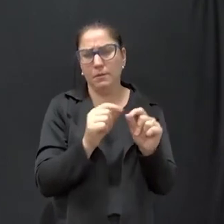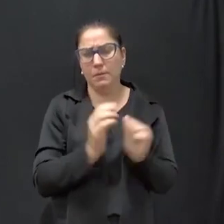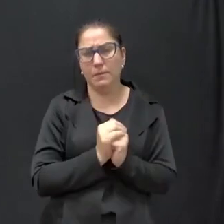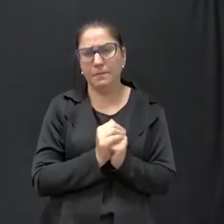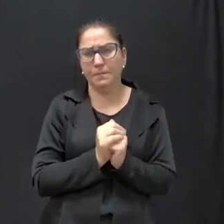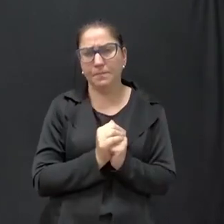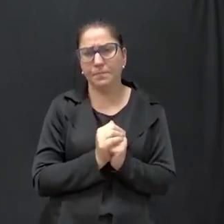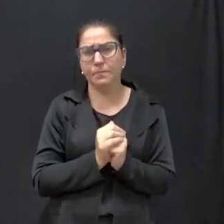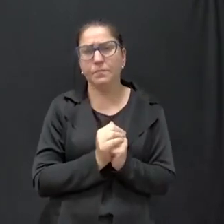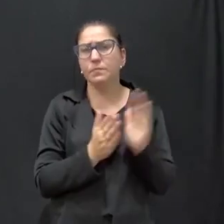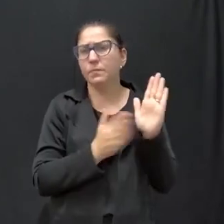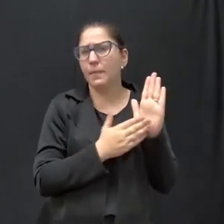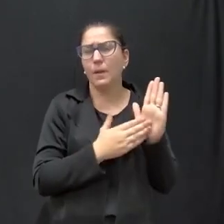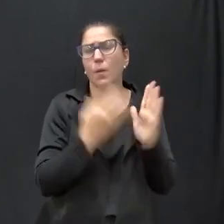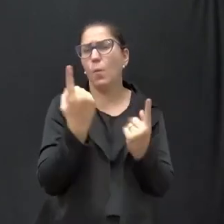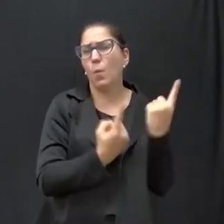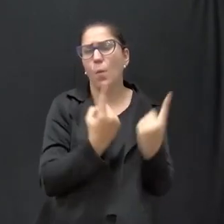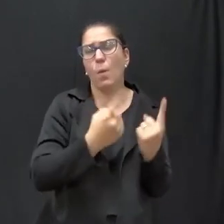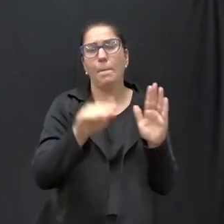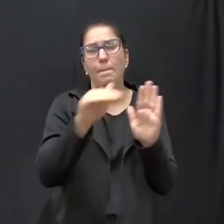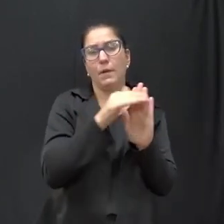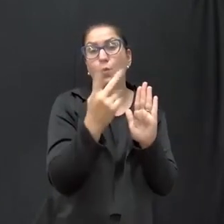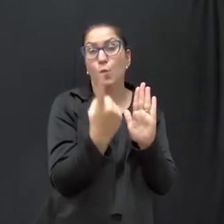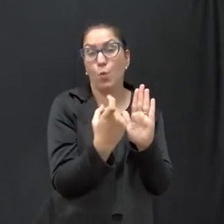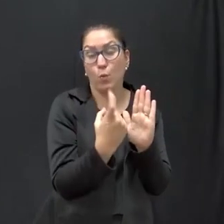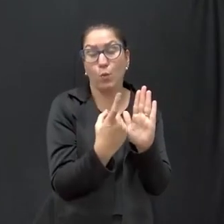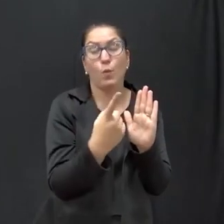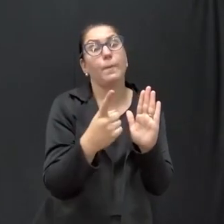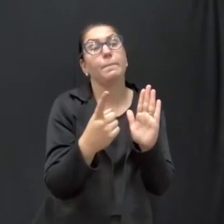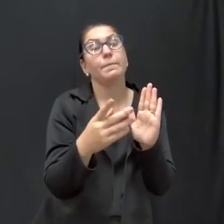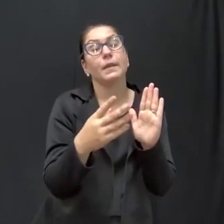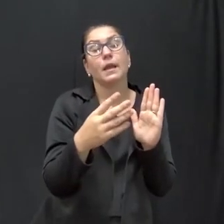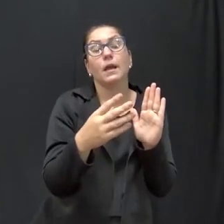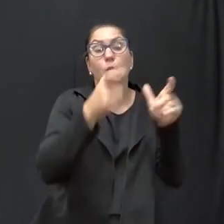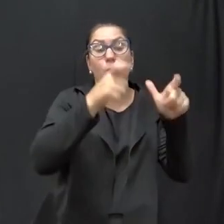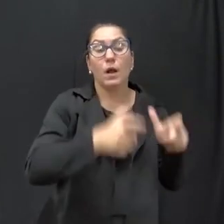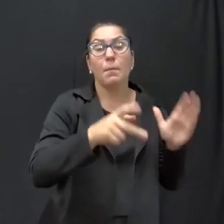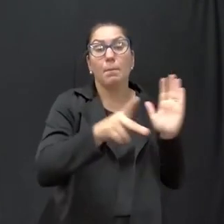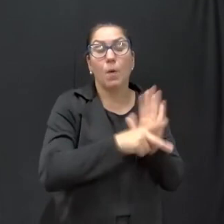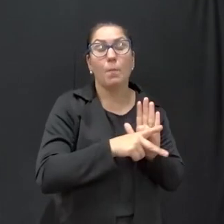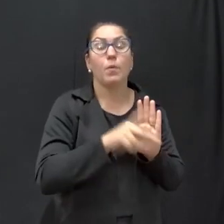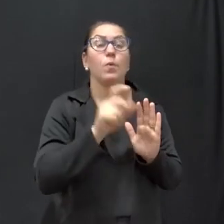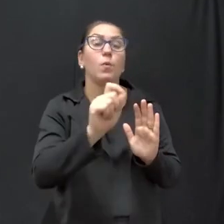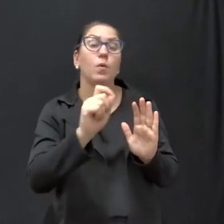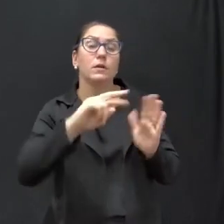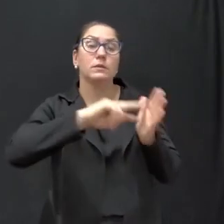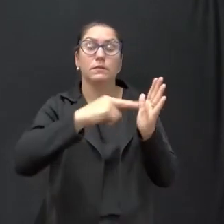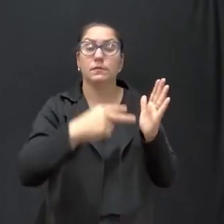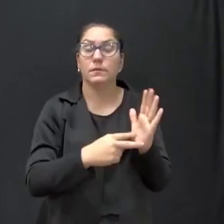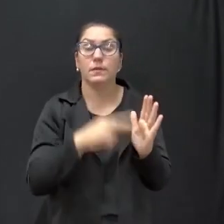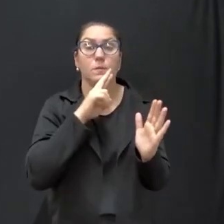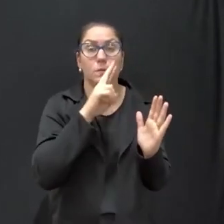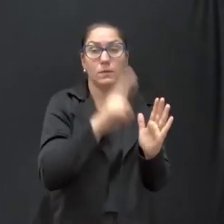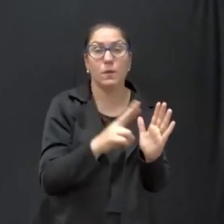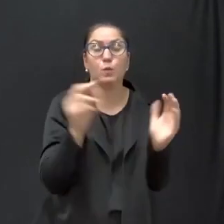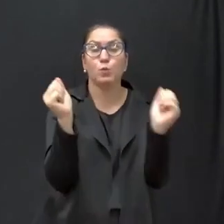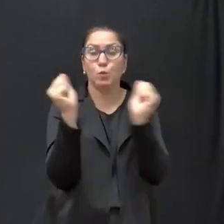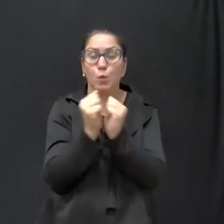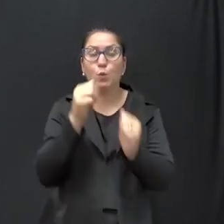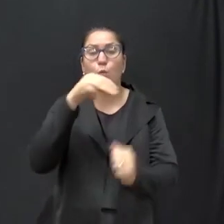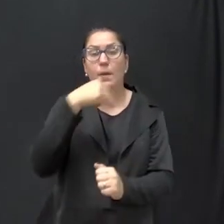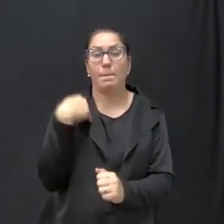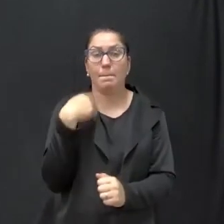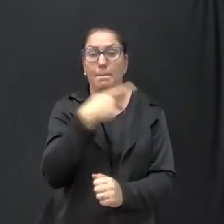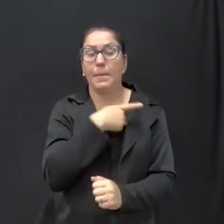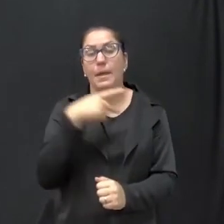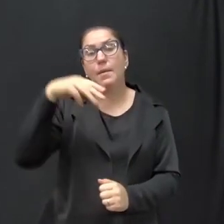quando foi indicada? Parágrafo único. A instituição da rede configura, por meio do resultado da ação conjunta entre o Ministério